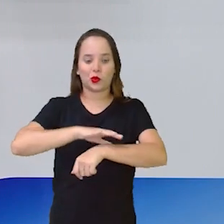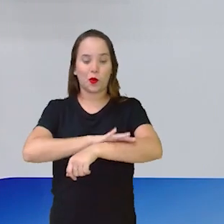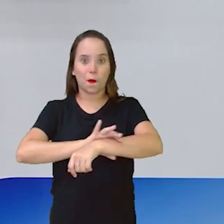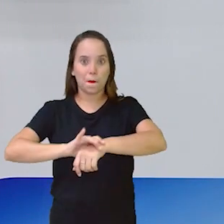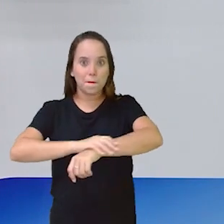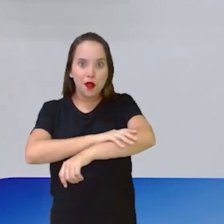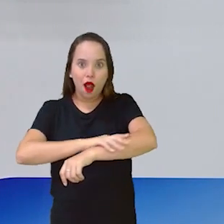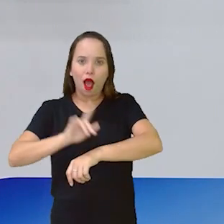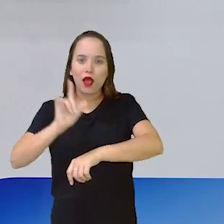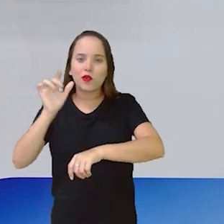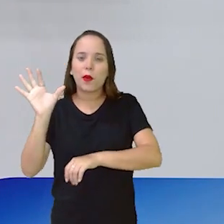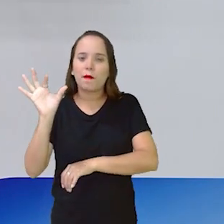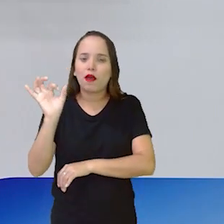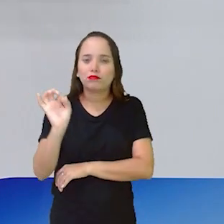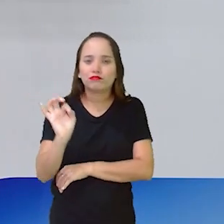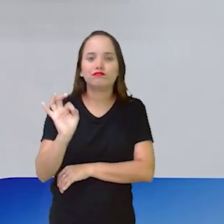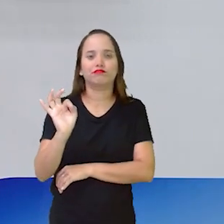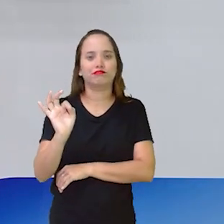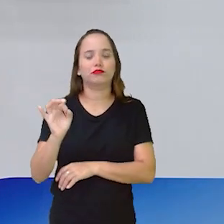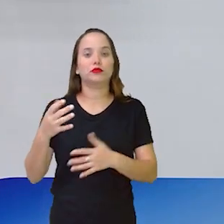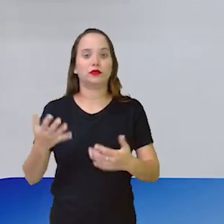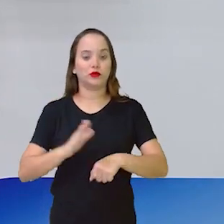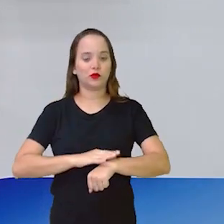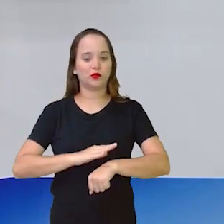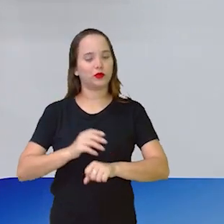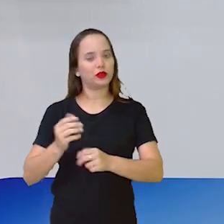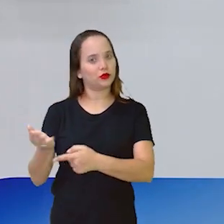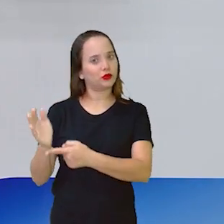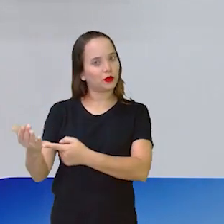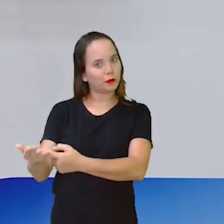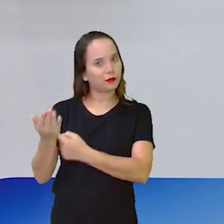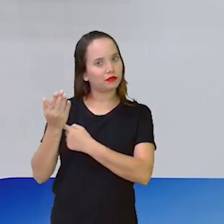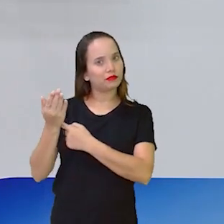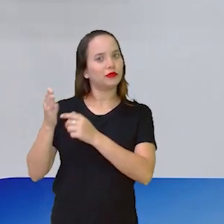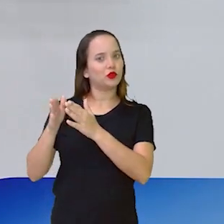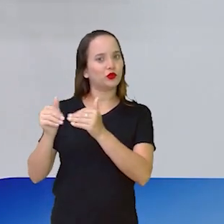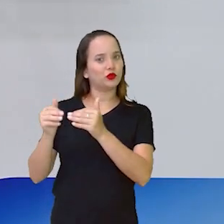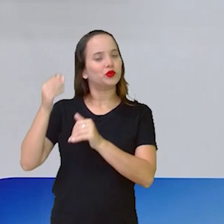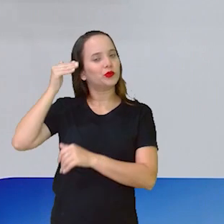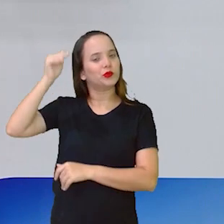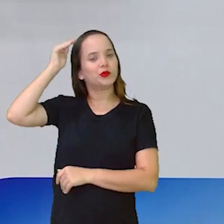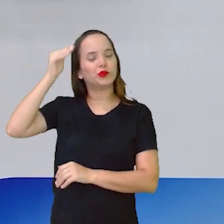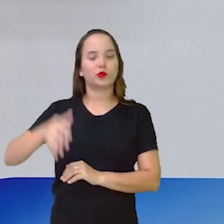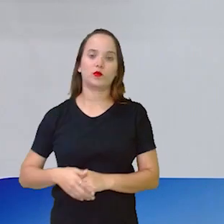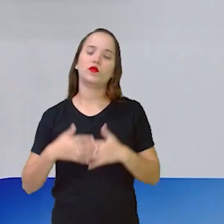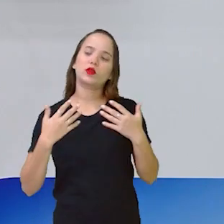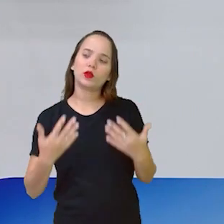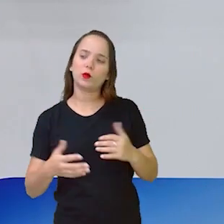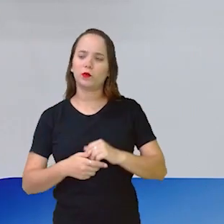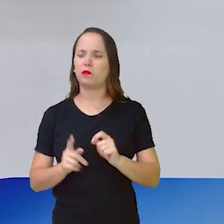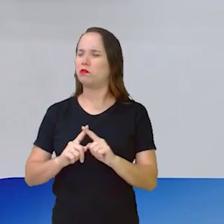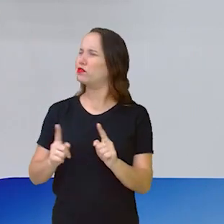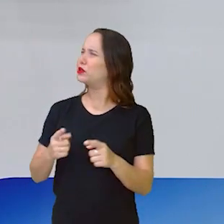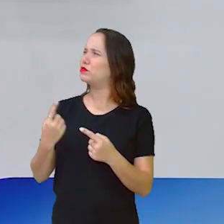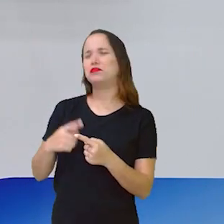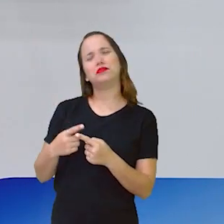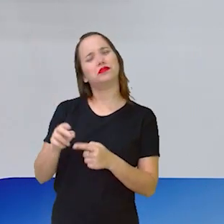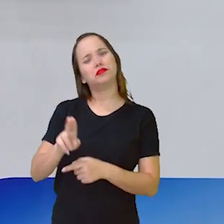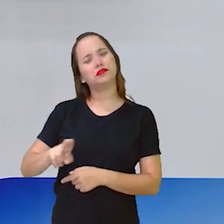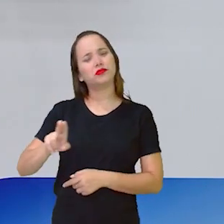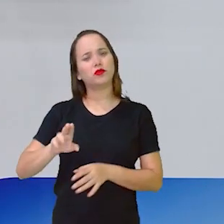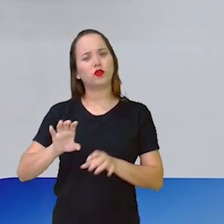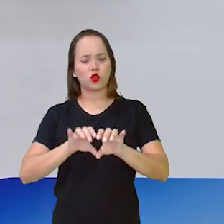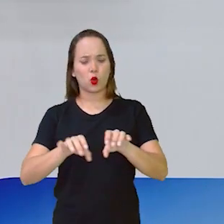momento aí a gente pede realmente a ajuda de um adulto. Então, a pulseira do relógio está pronta. Ah, e para que esses daqui, né? Os